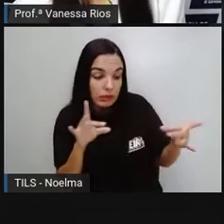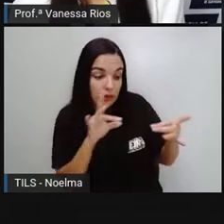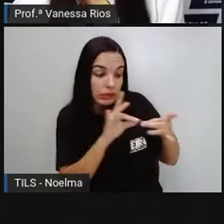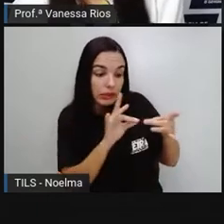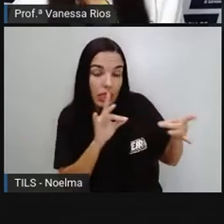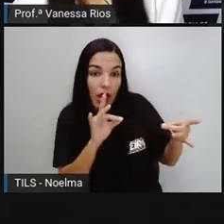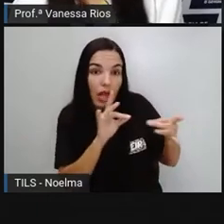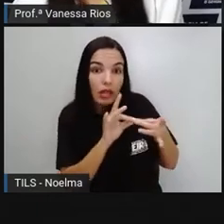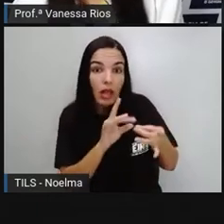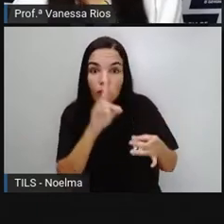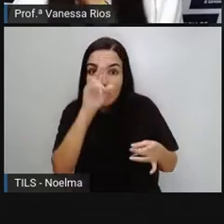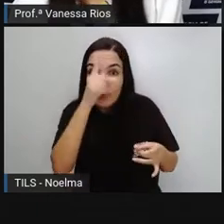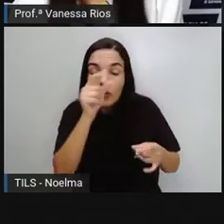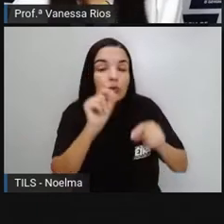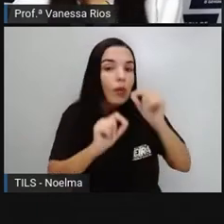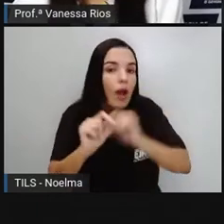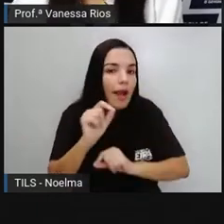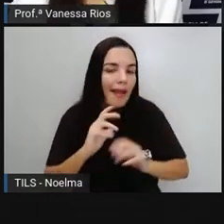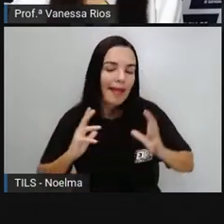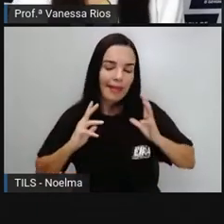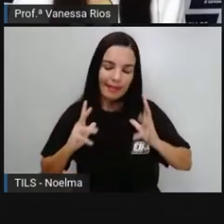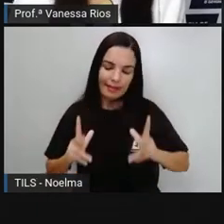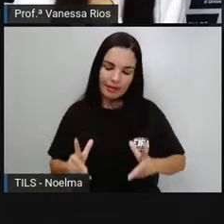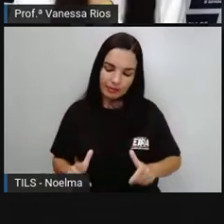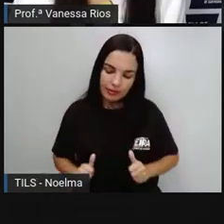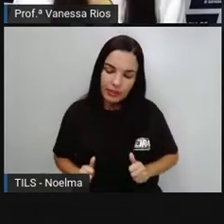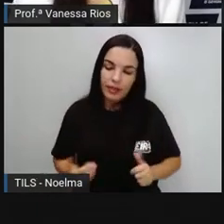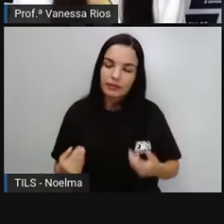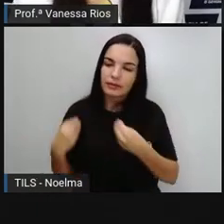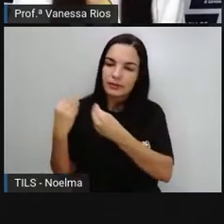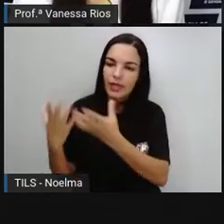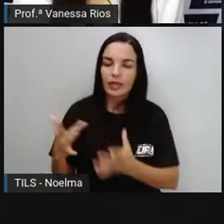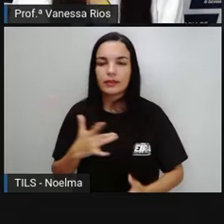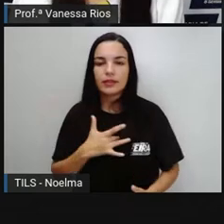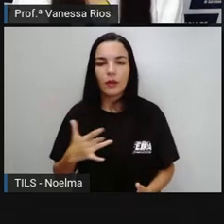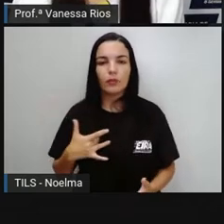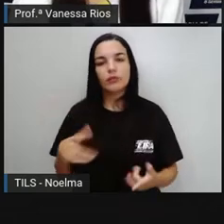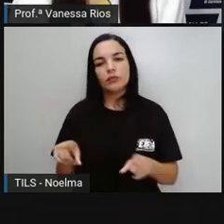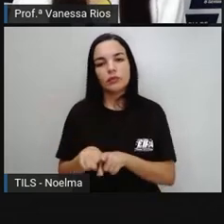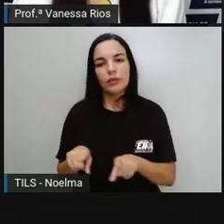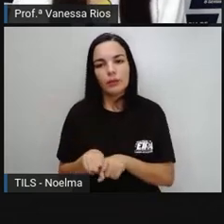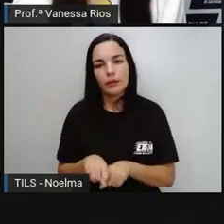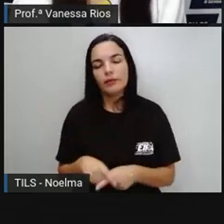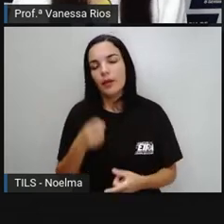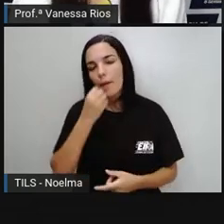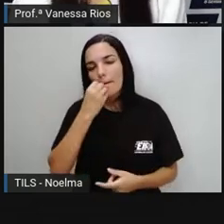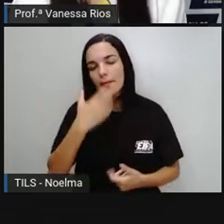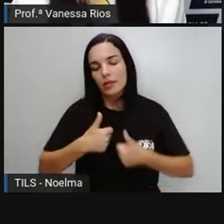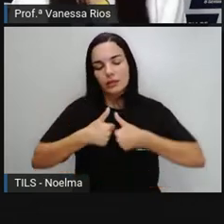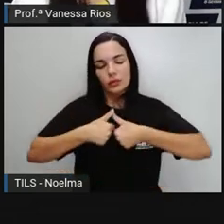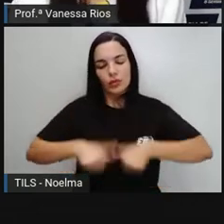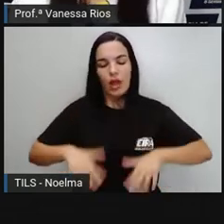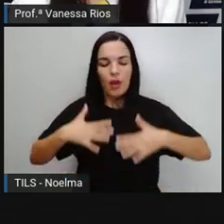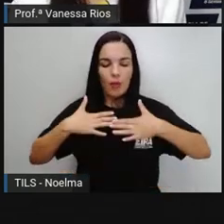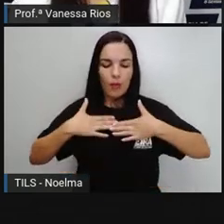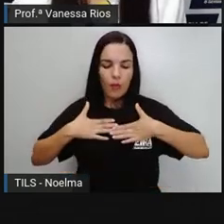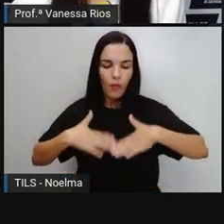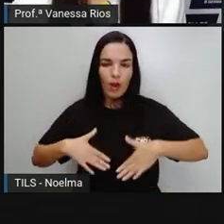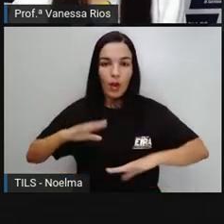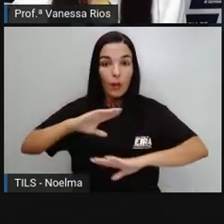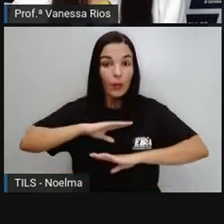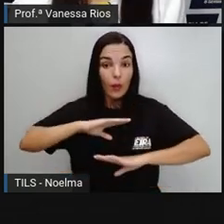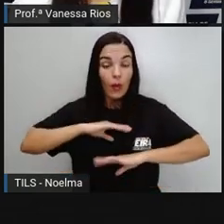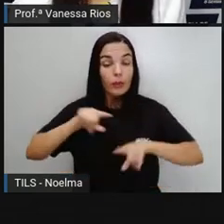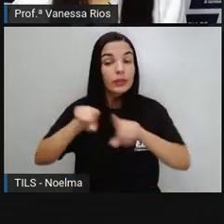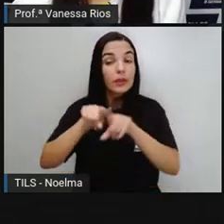Do significado De higiene Com a promoção De saúde De bem-estar Tanto físico Quanto